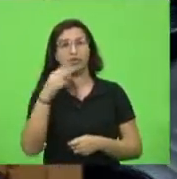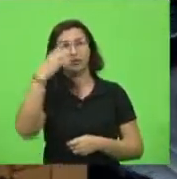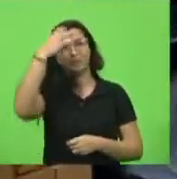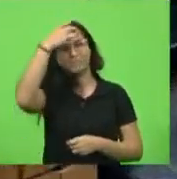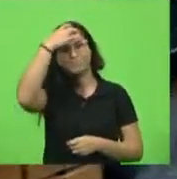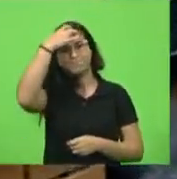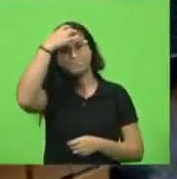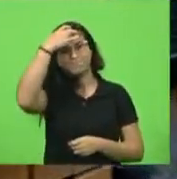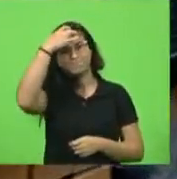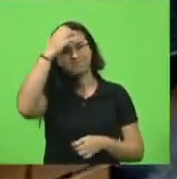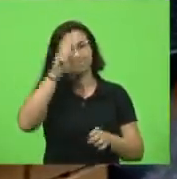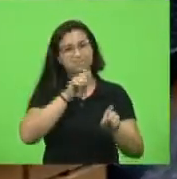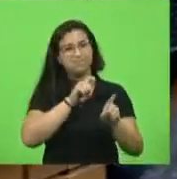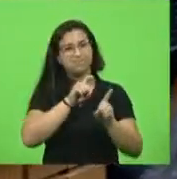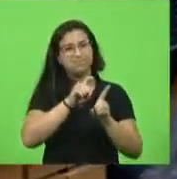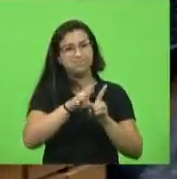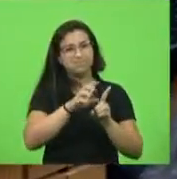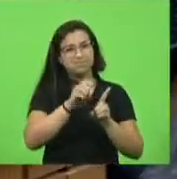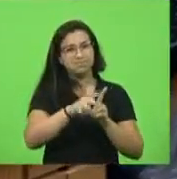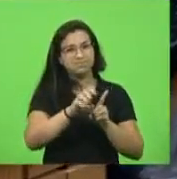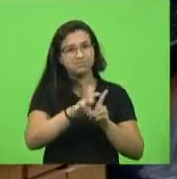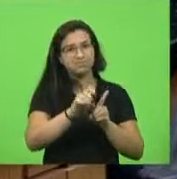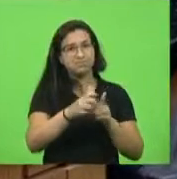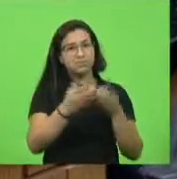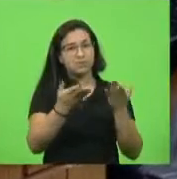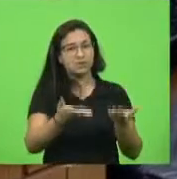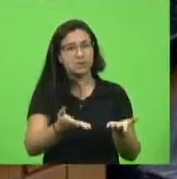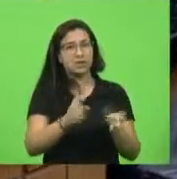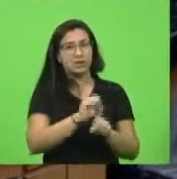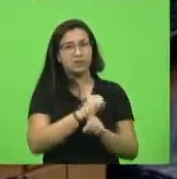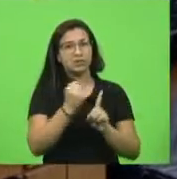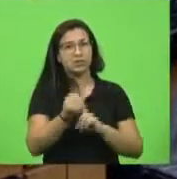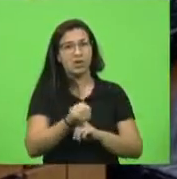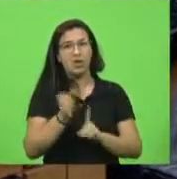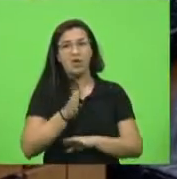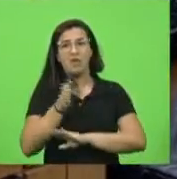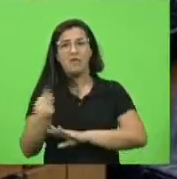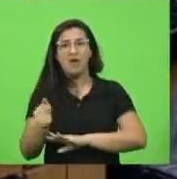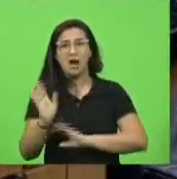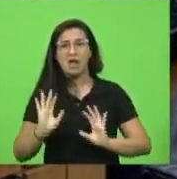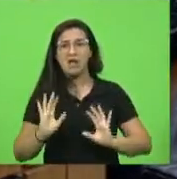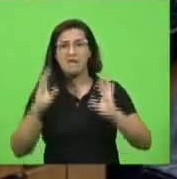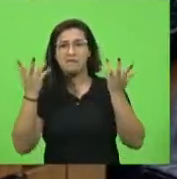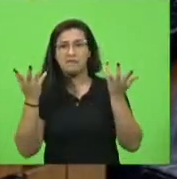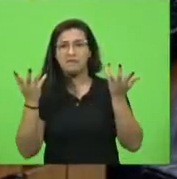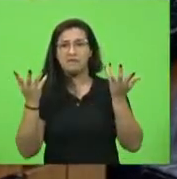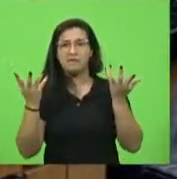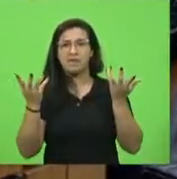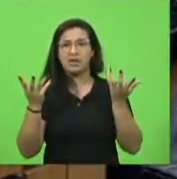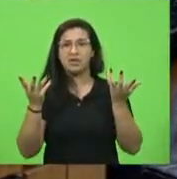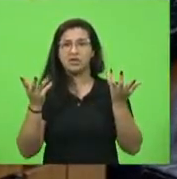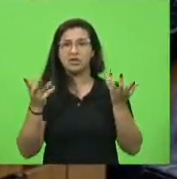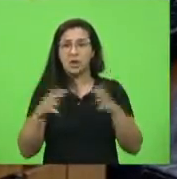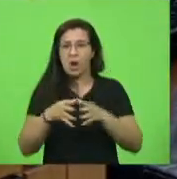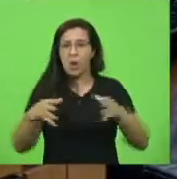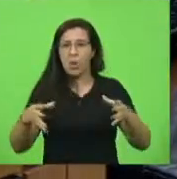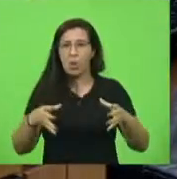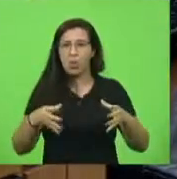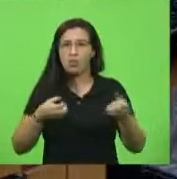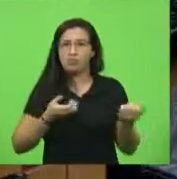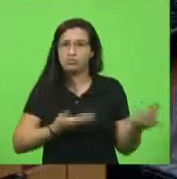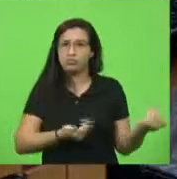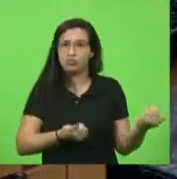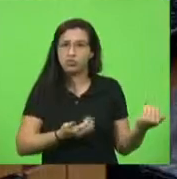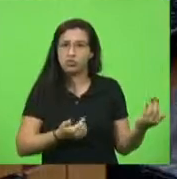doutrinação social, porque tu vai nas praias que cheio, tu vai nas baladas que estão cheias e não está cheio só de jovem, não, de gente da minha idade,